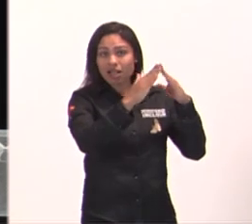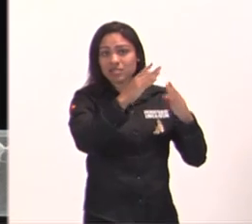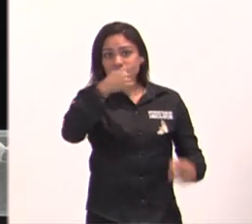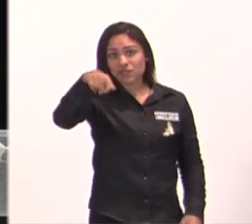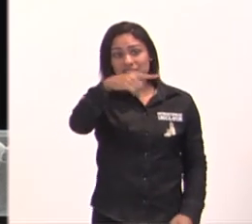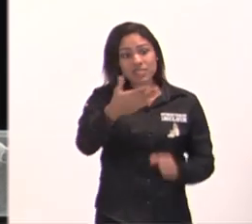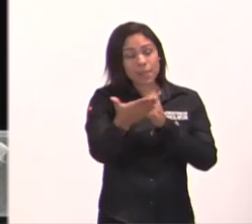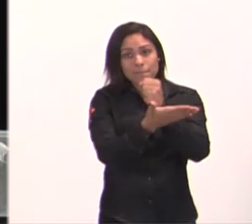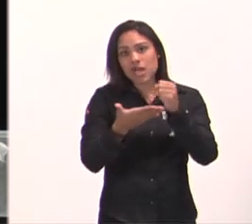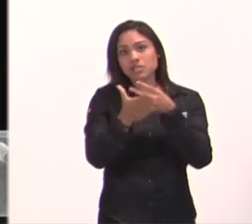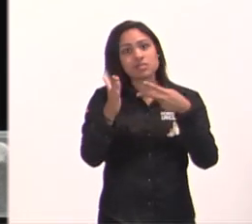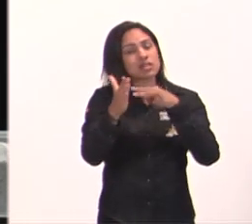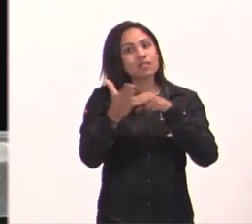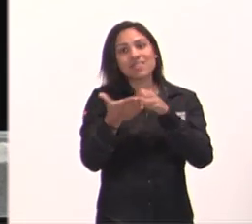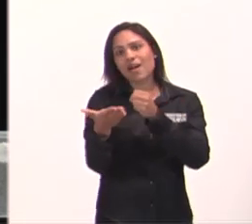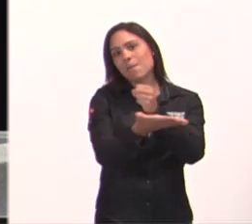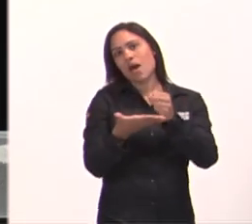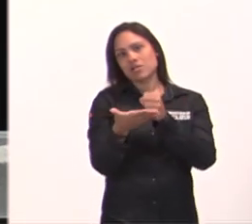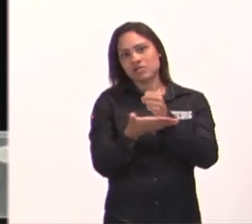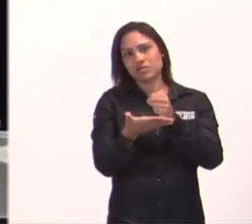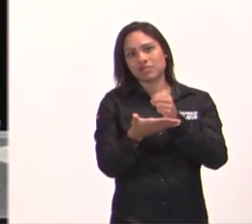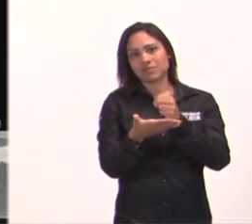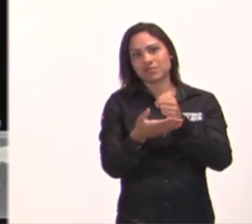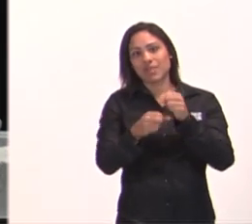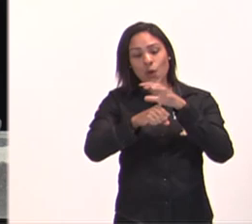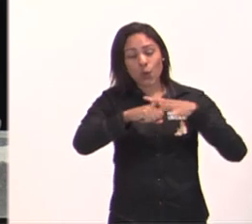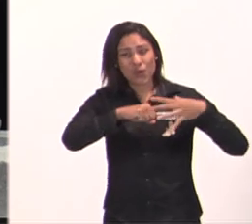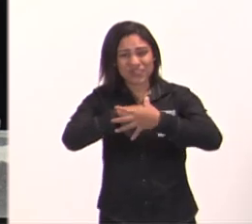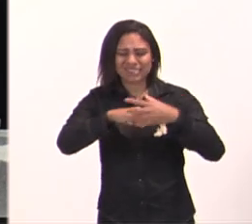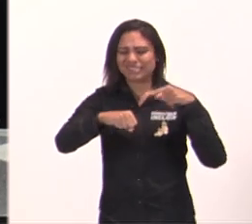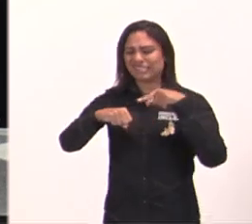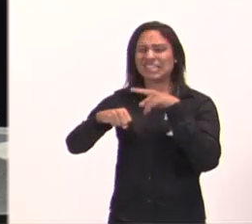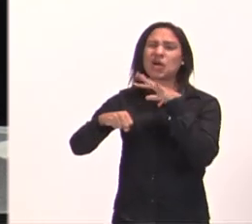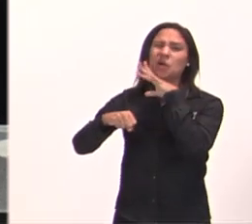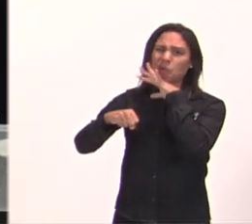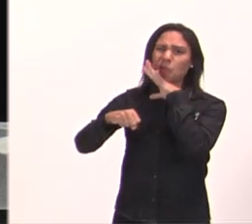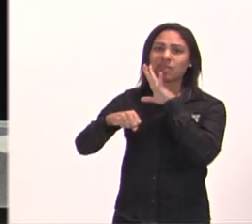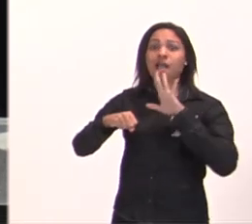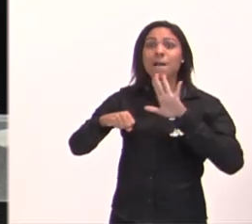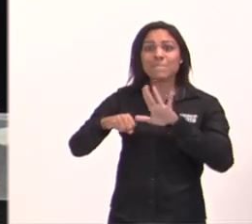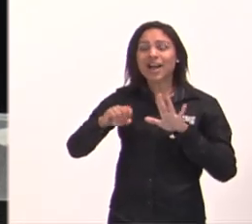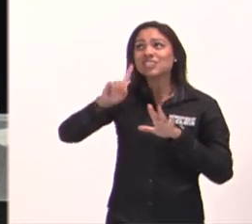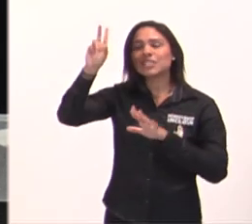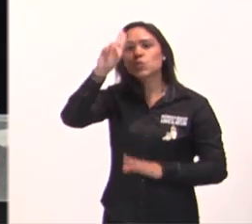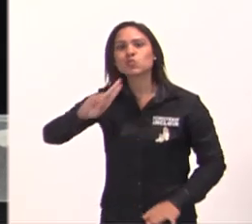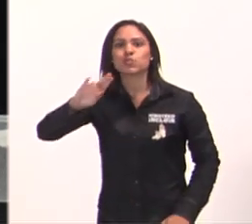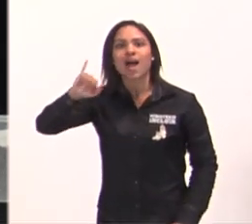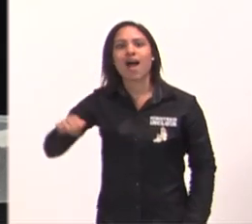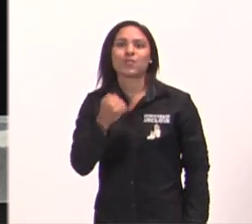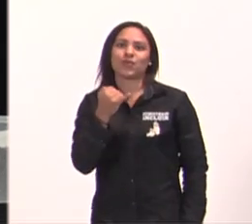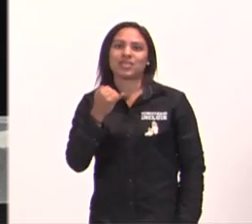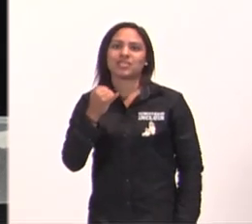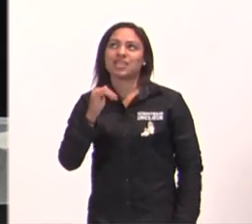vocês, esse Covid, ele é ruimzinho, mas eu uso ele para a minha glória, eu boto vocês dentro de casa, para vocês olharem para o lado,